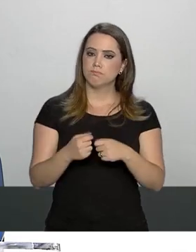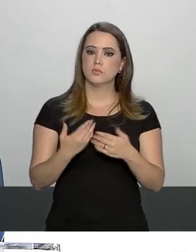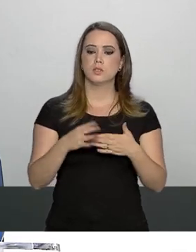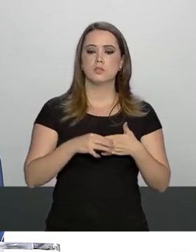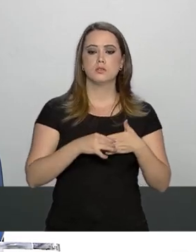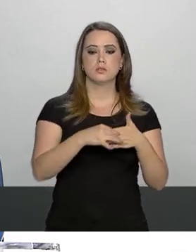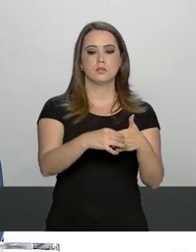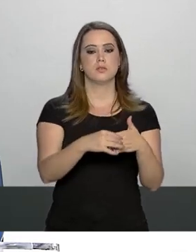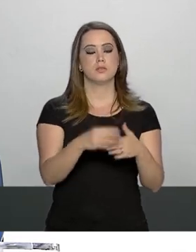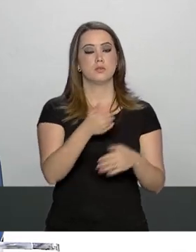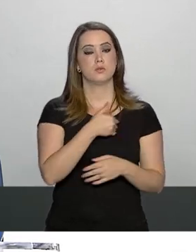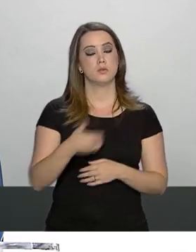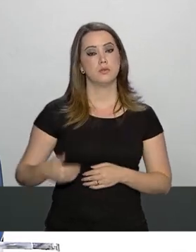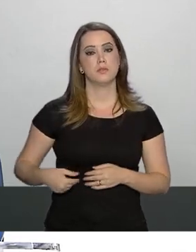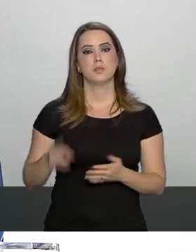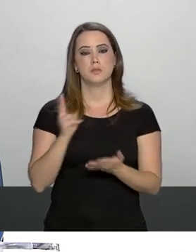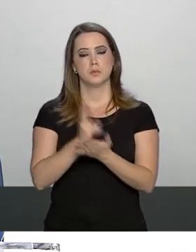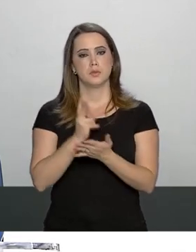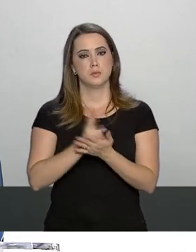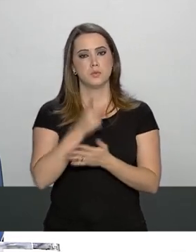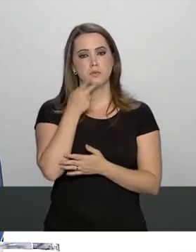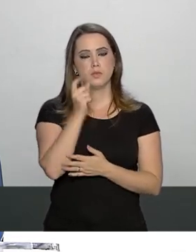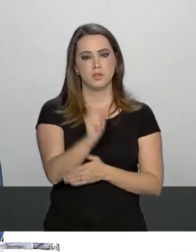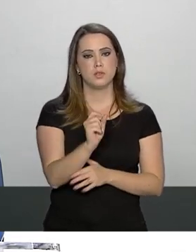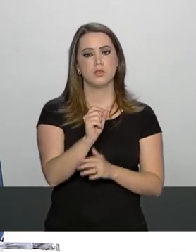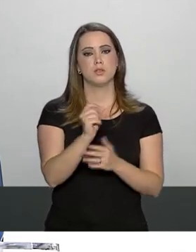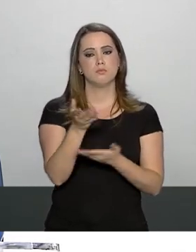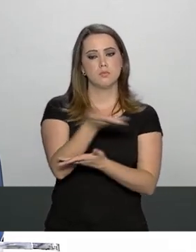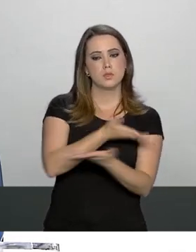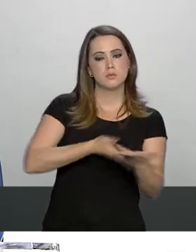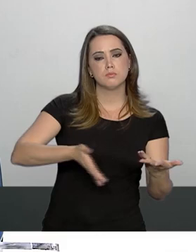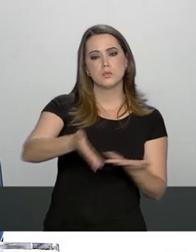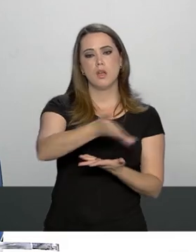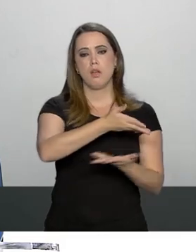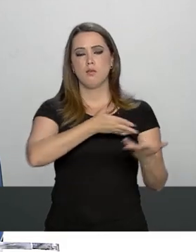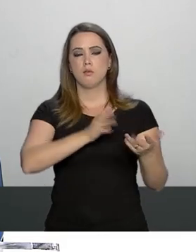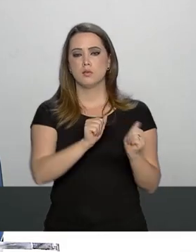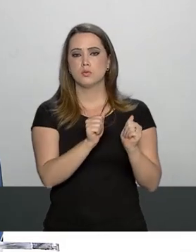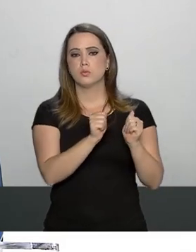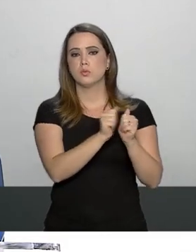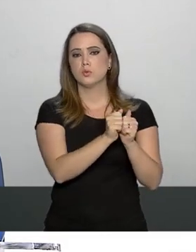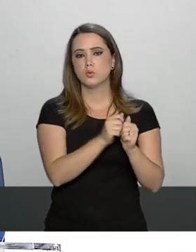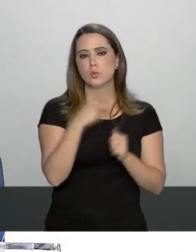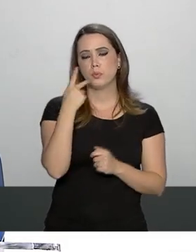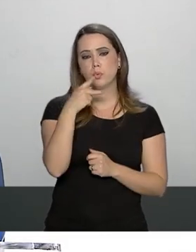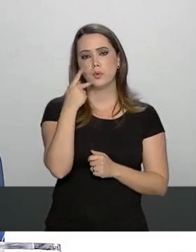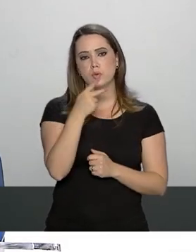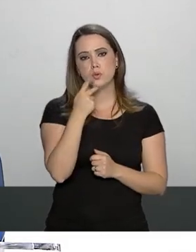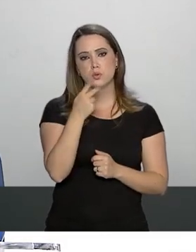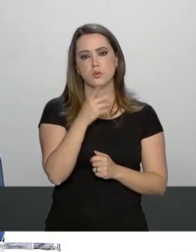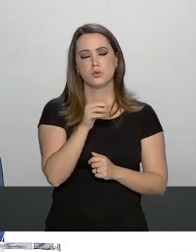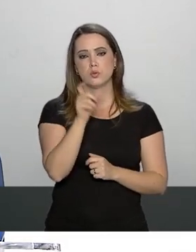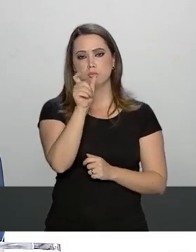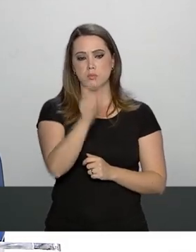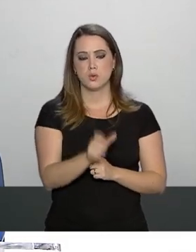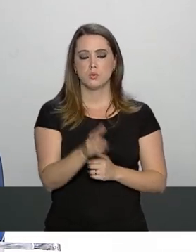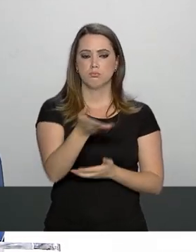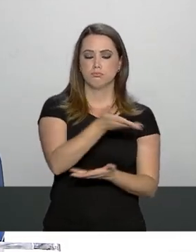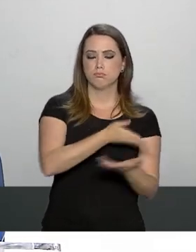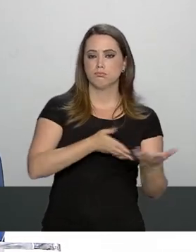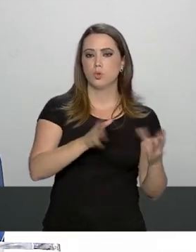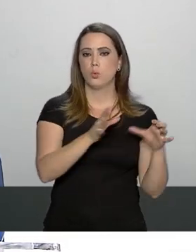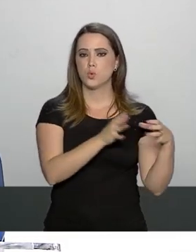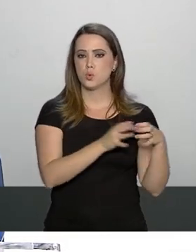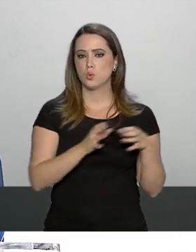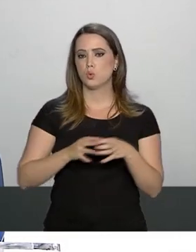condução do governo incluindo obviamente esse relacionamento político e interpessoal general